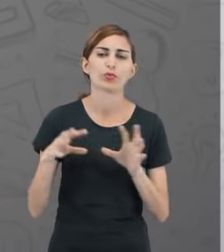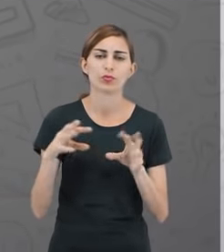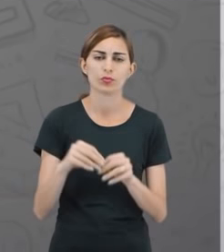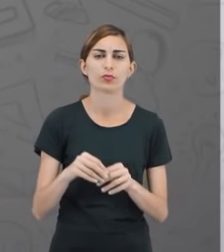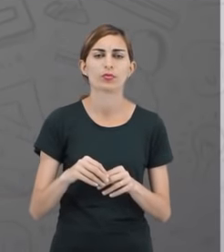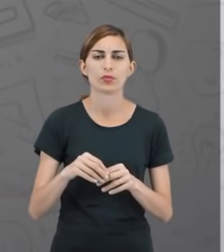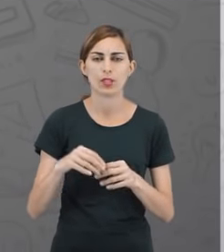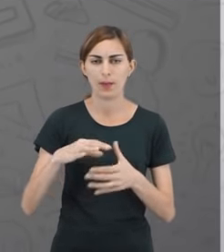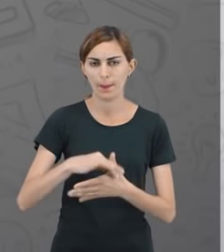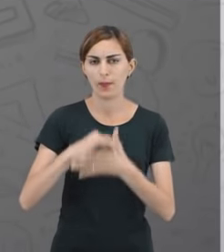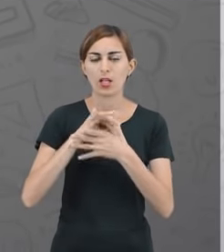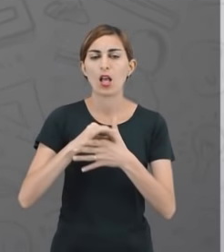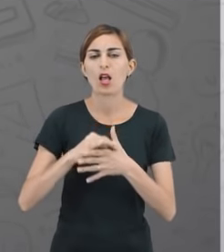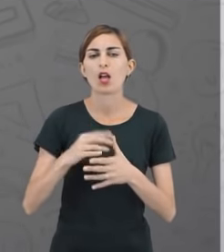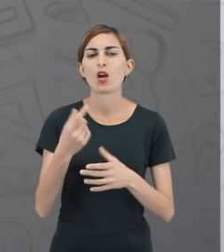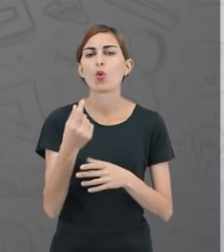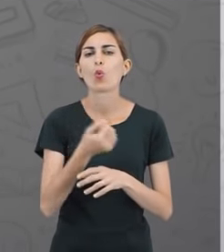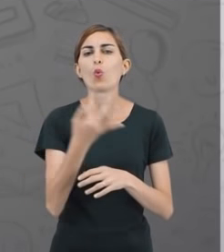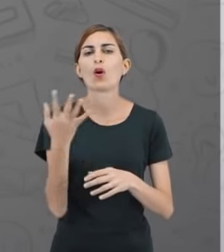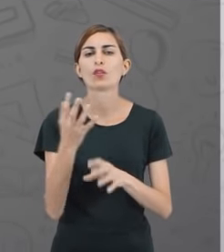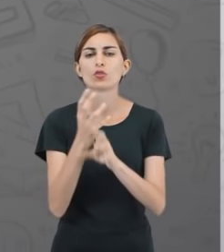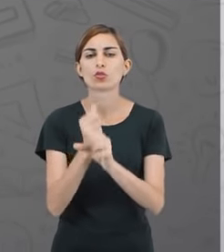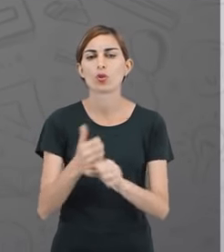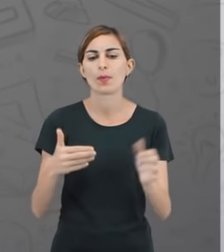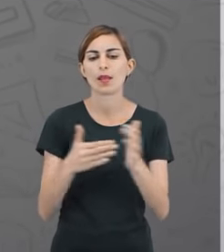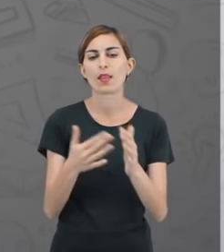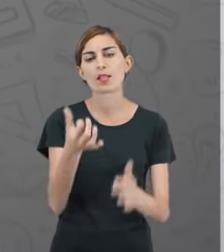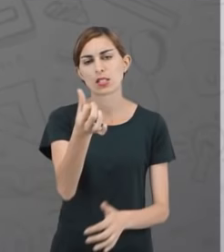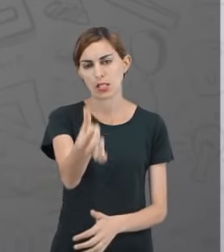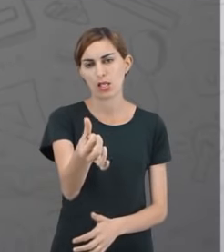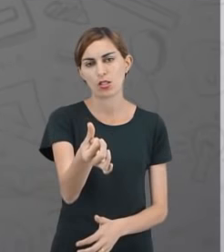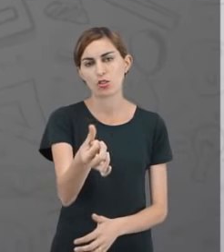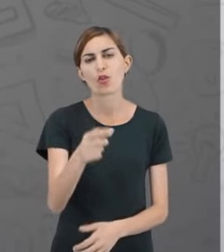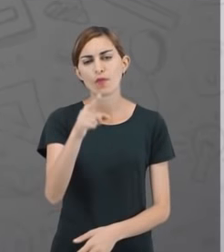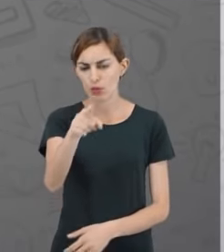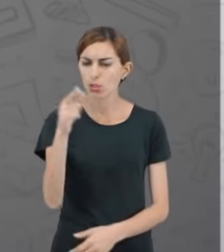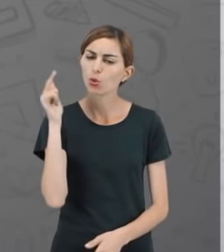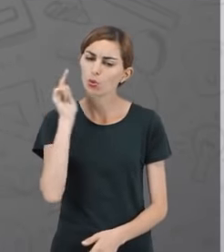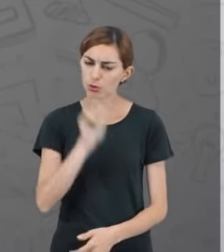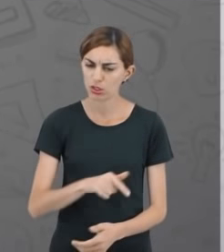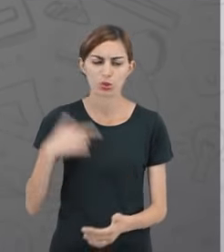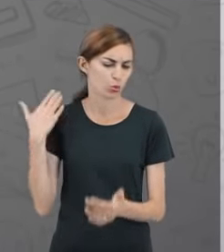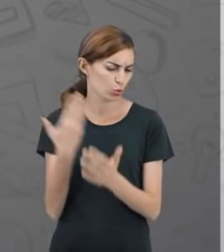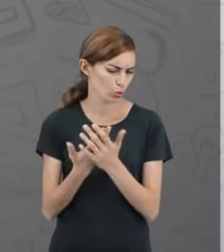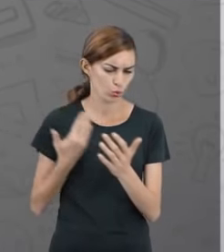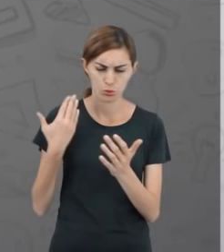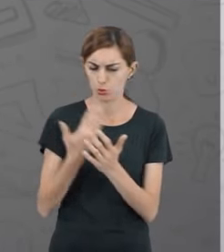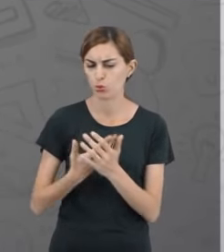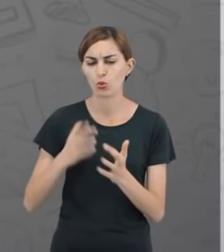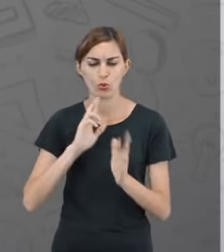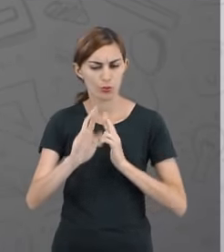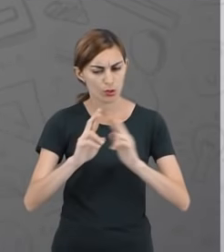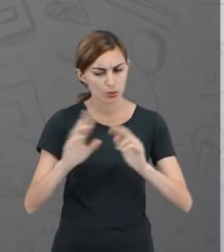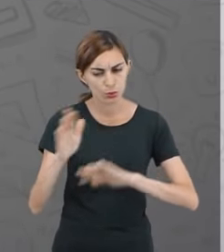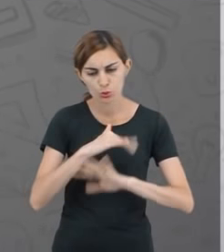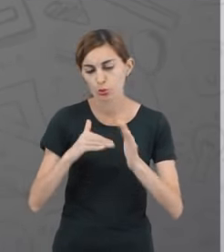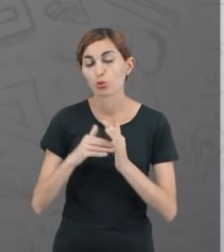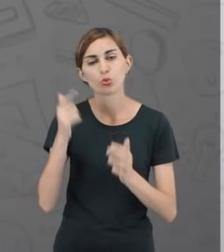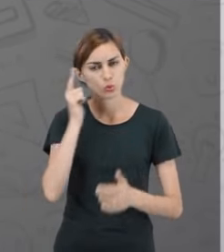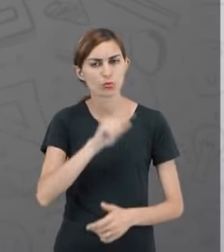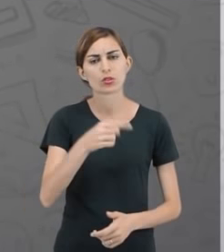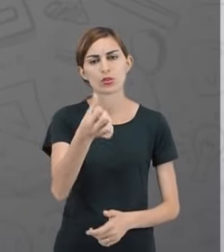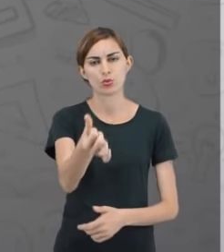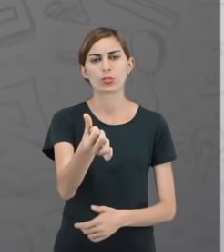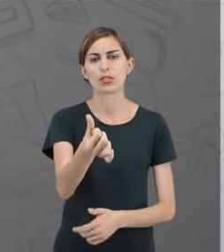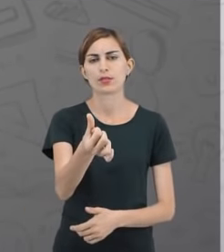presencial vale até seis. E você tirou seis. É um aluno muito aplicado, estudou tudo, fez tudo direitinho, e tirou